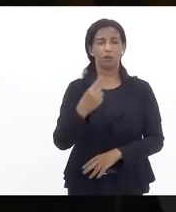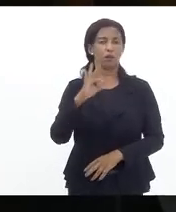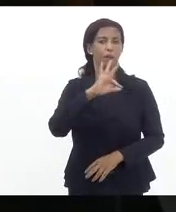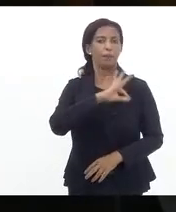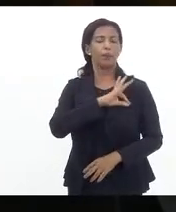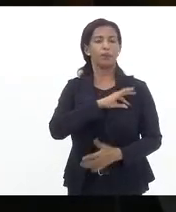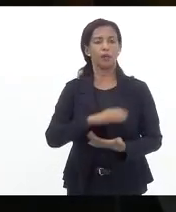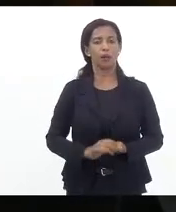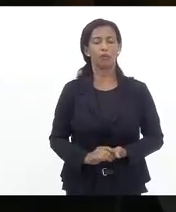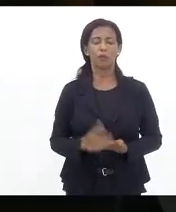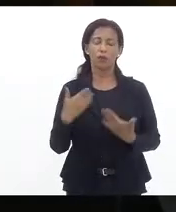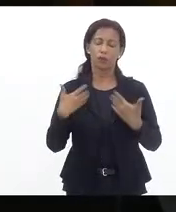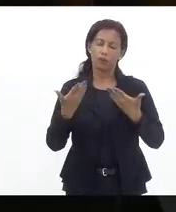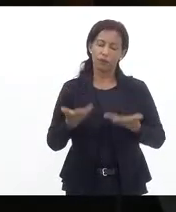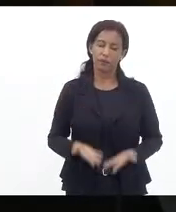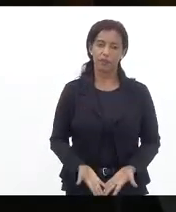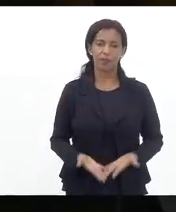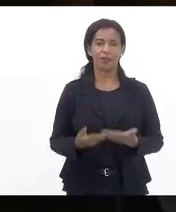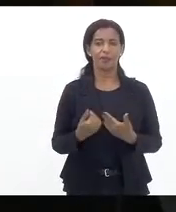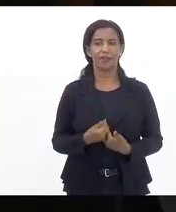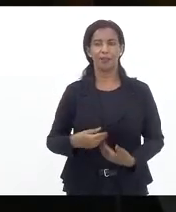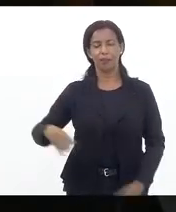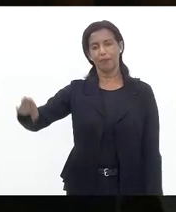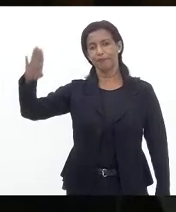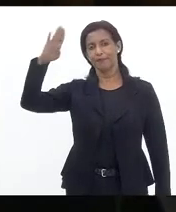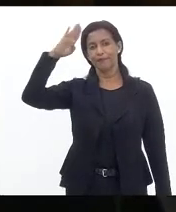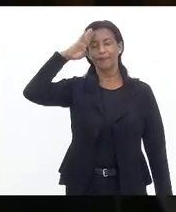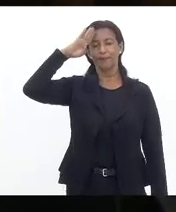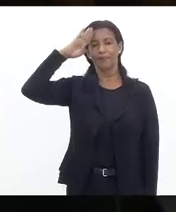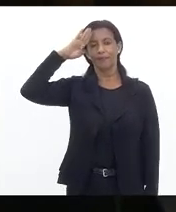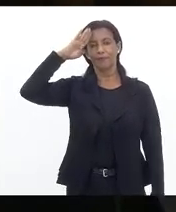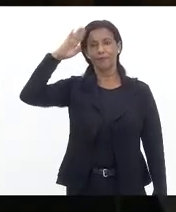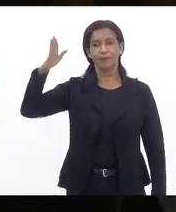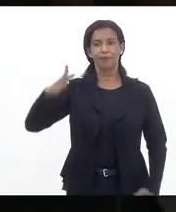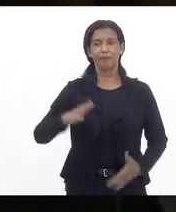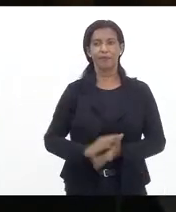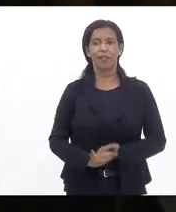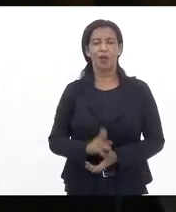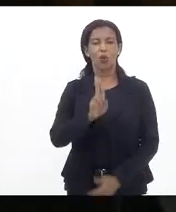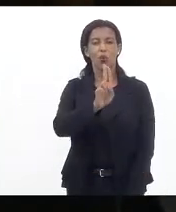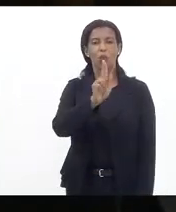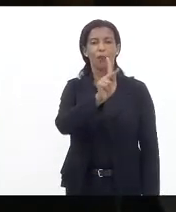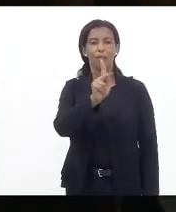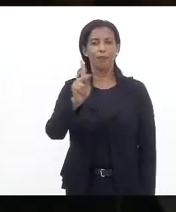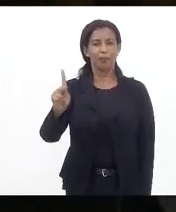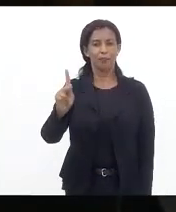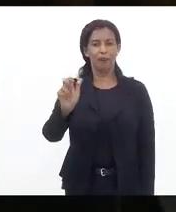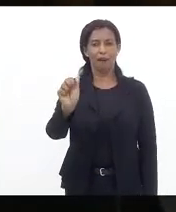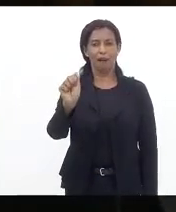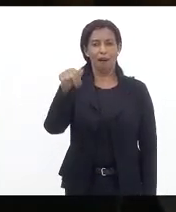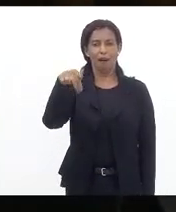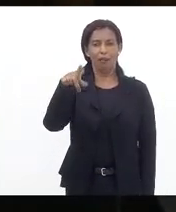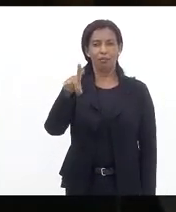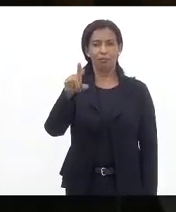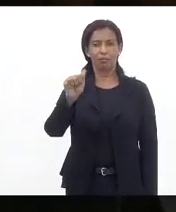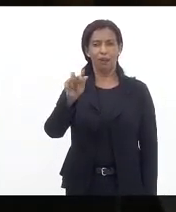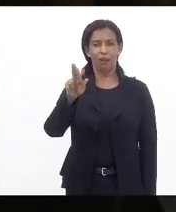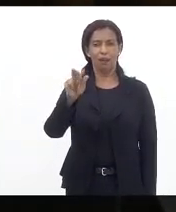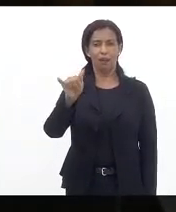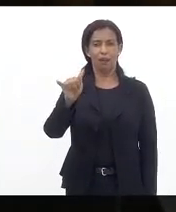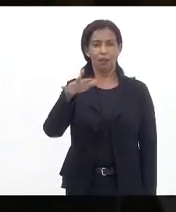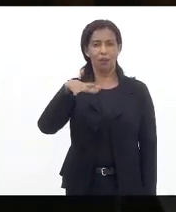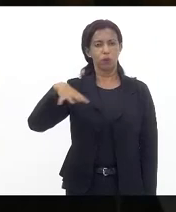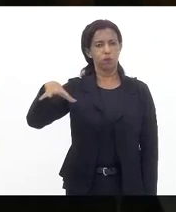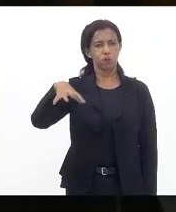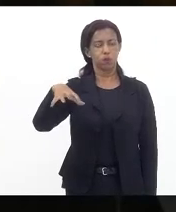militares então fica aqui a minha continência a UPP do Andaraí a guarnição